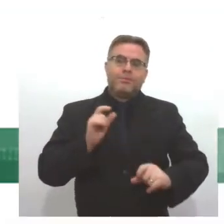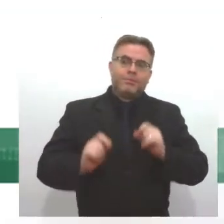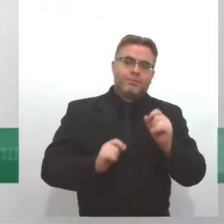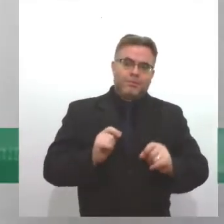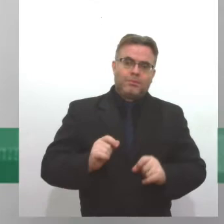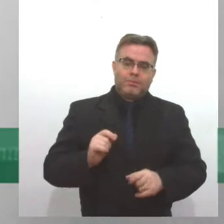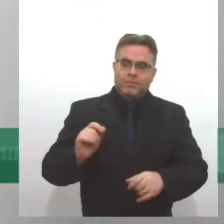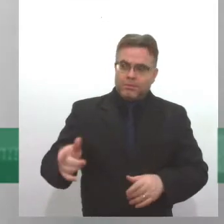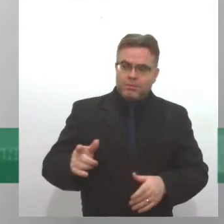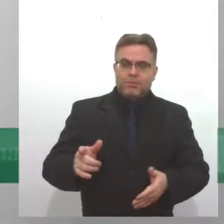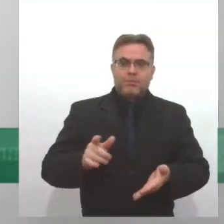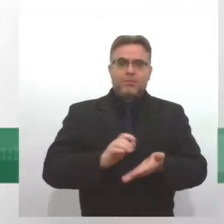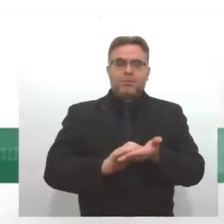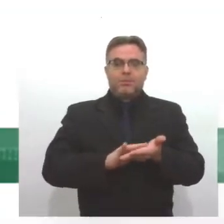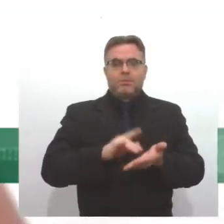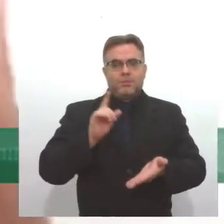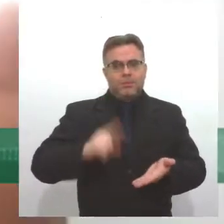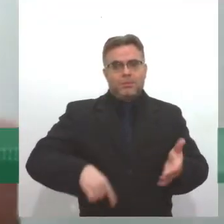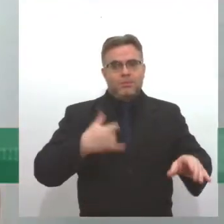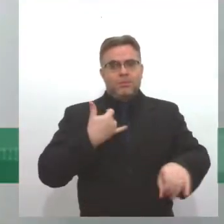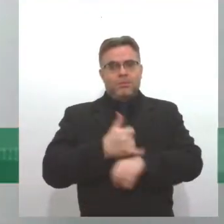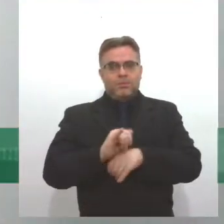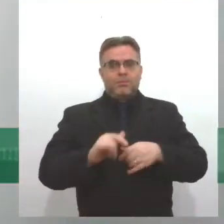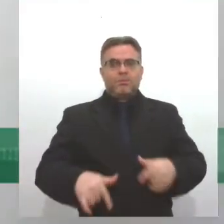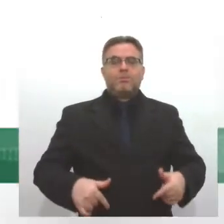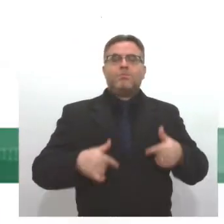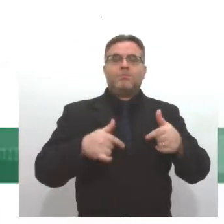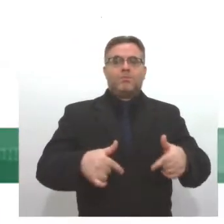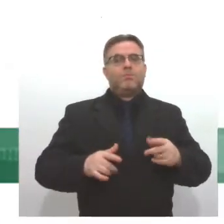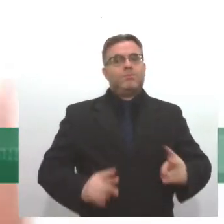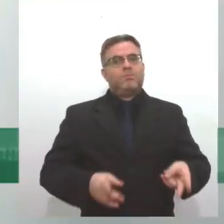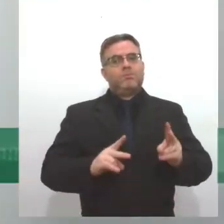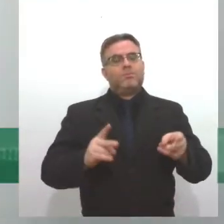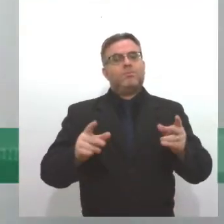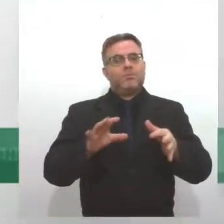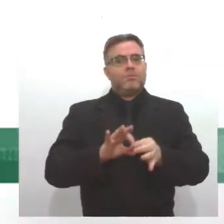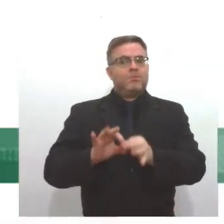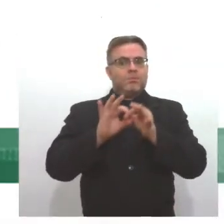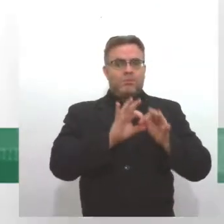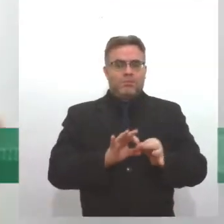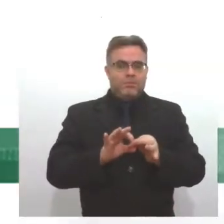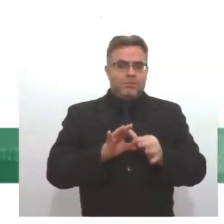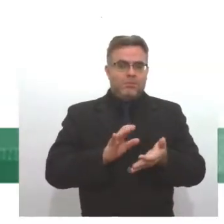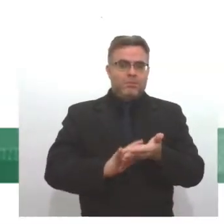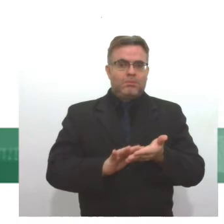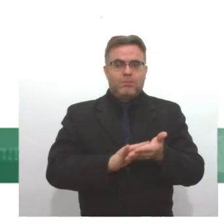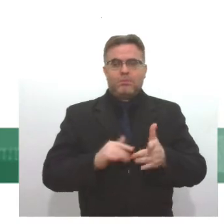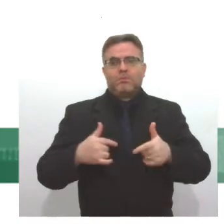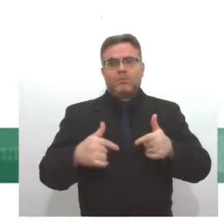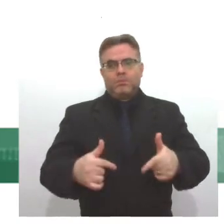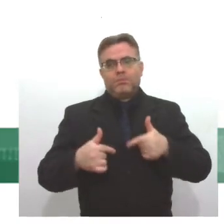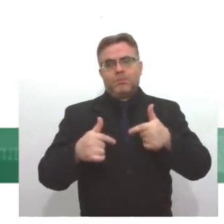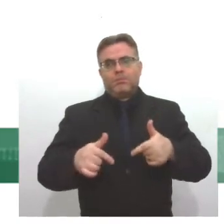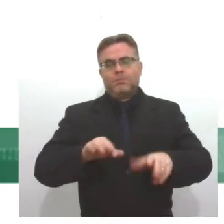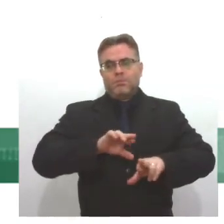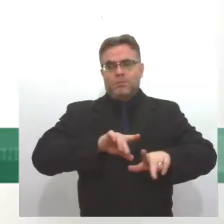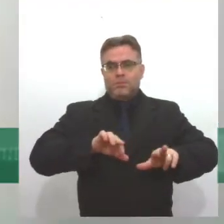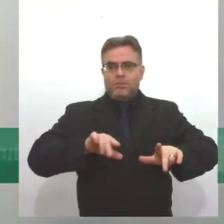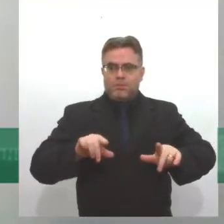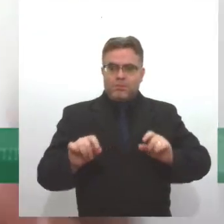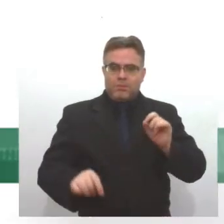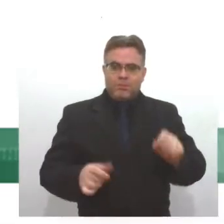cigano era trapaceiro e disse aquilo. Com muita luta da União Cigana do Brasil, com vários ativistas, vários ciganos,